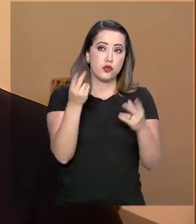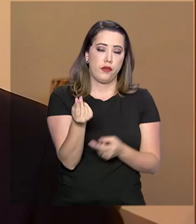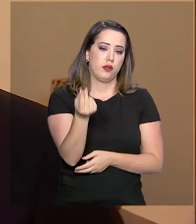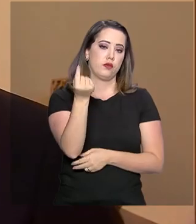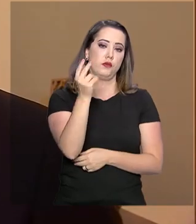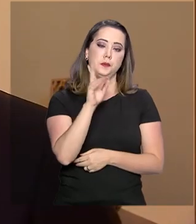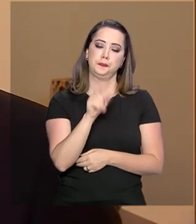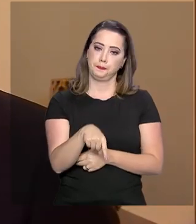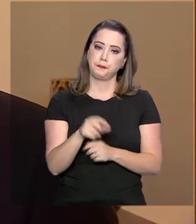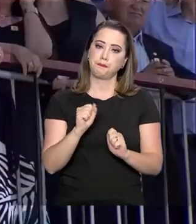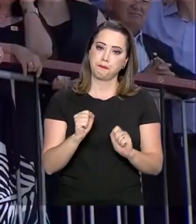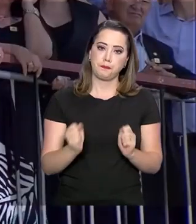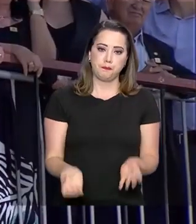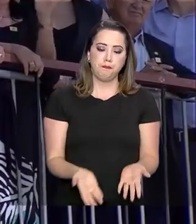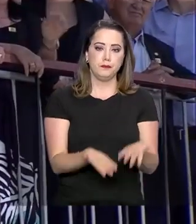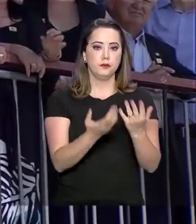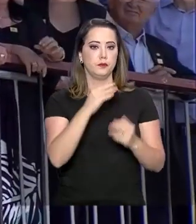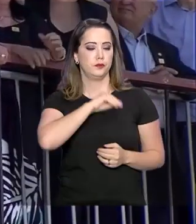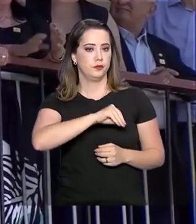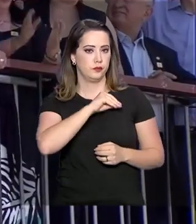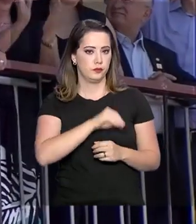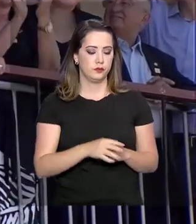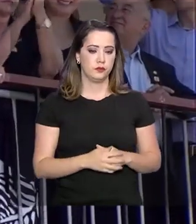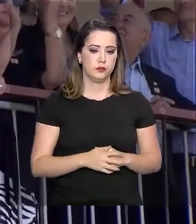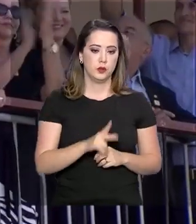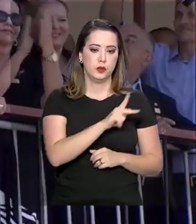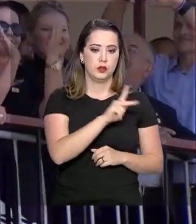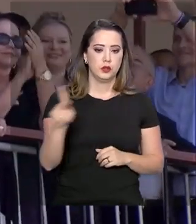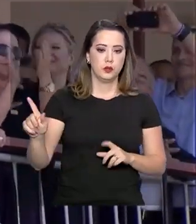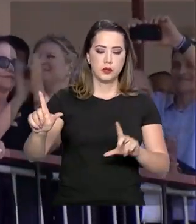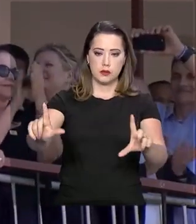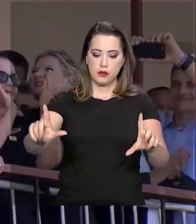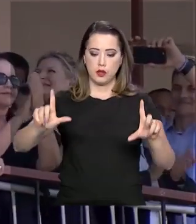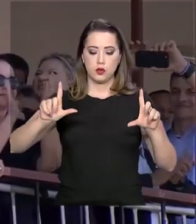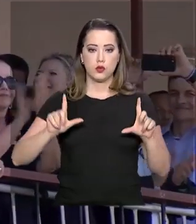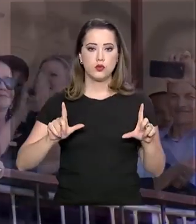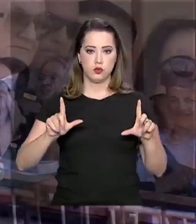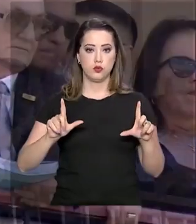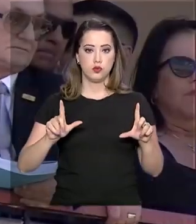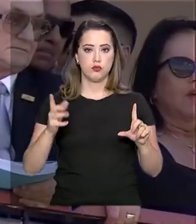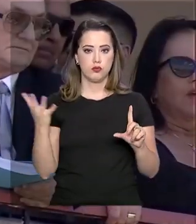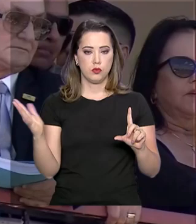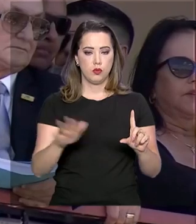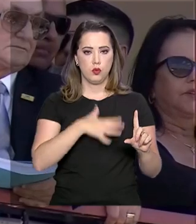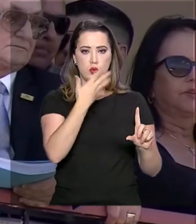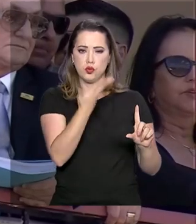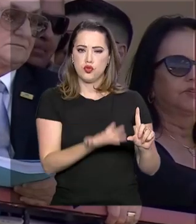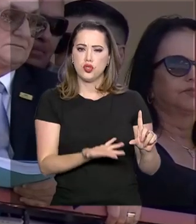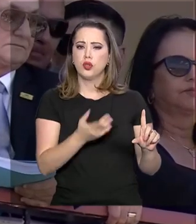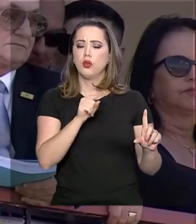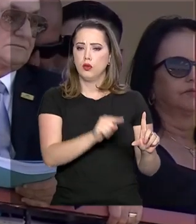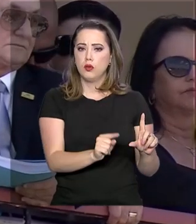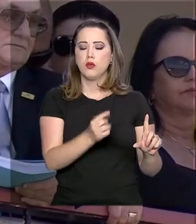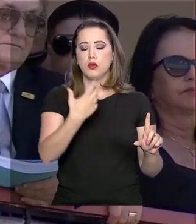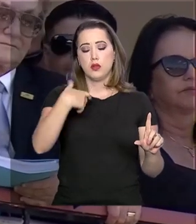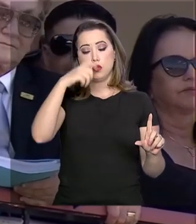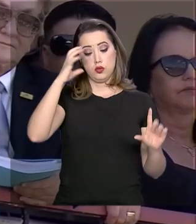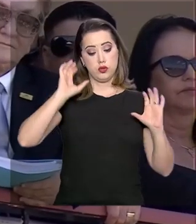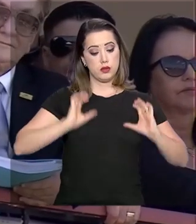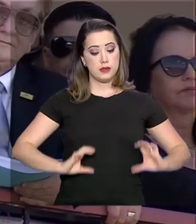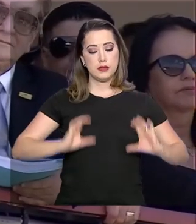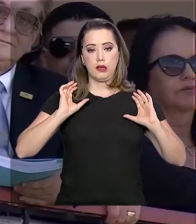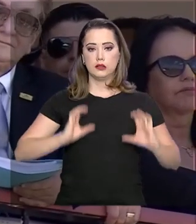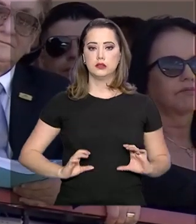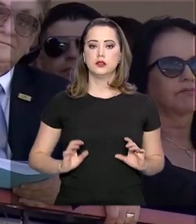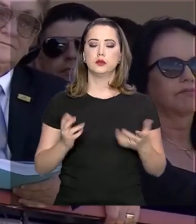pode realmente gerar muita renda. O presidente recebeu o título de cidadão parnaibano e no discurso disse que as obras de